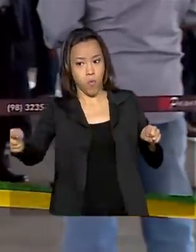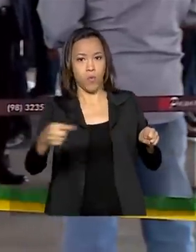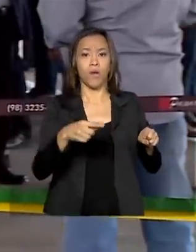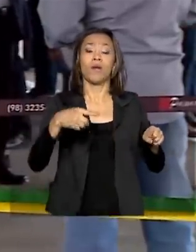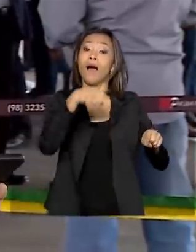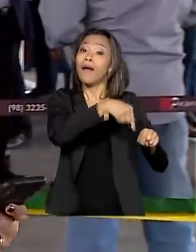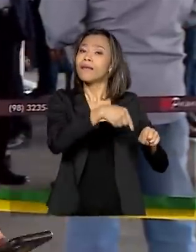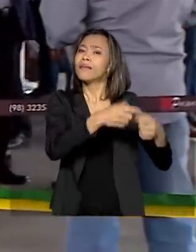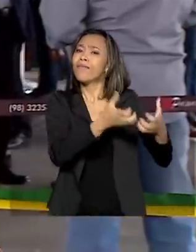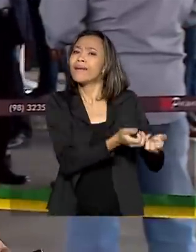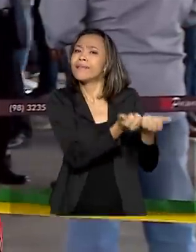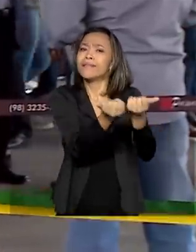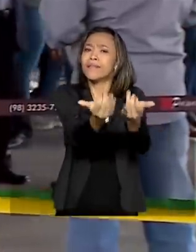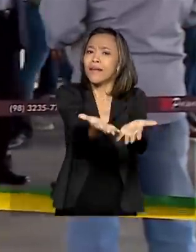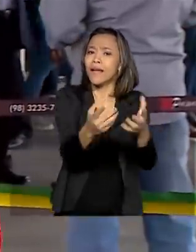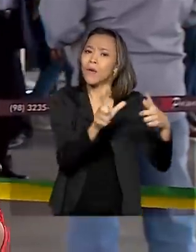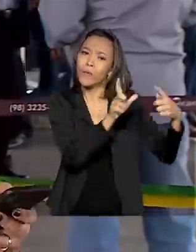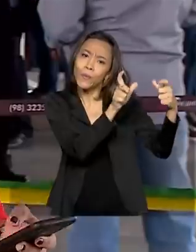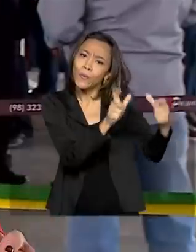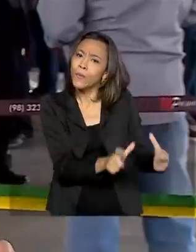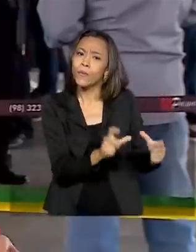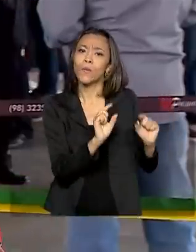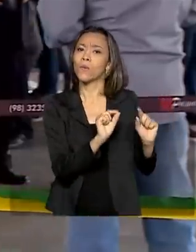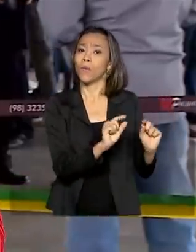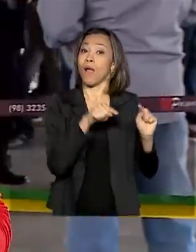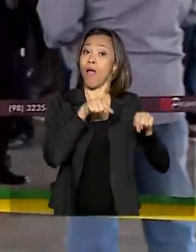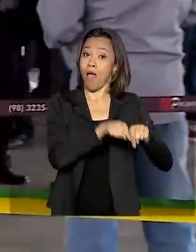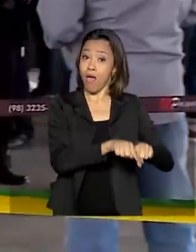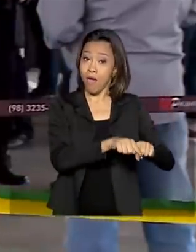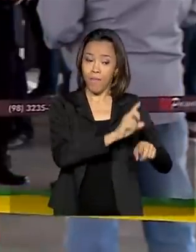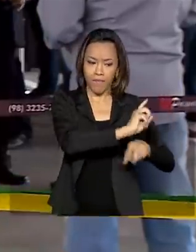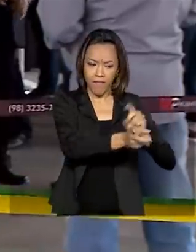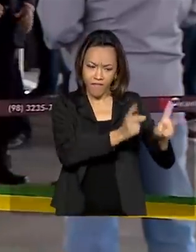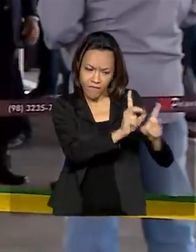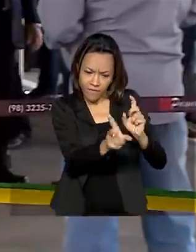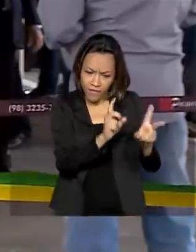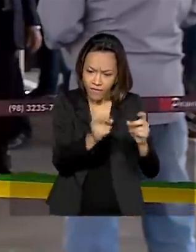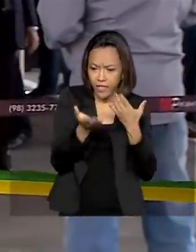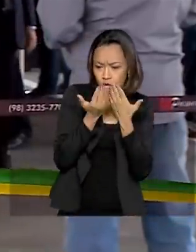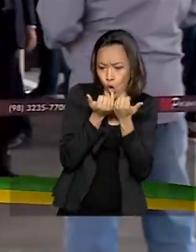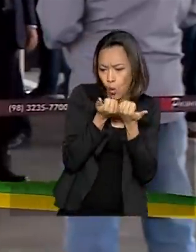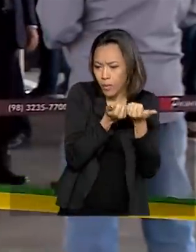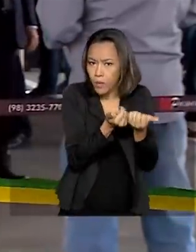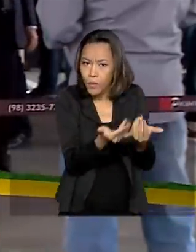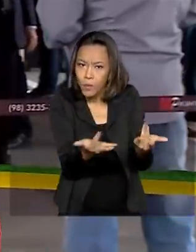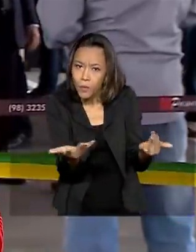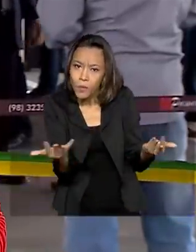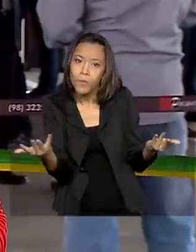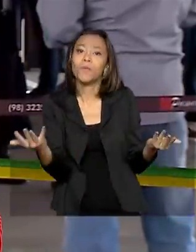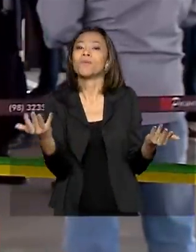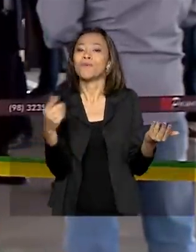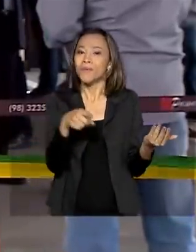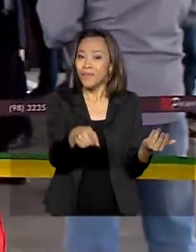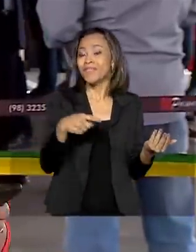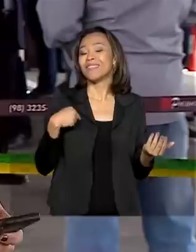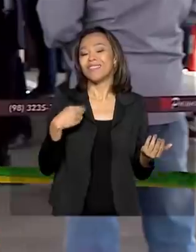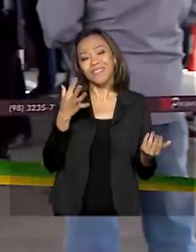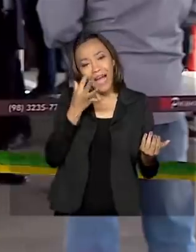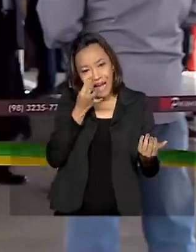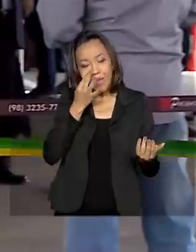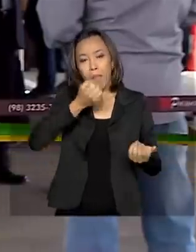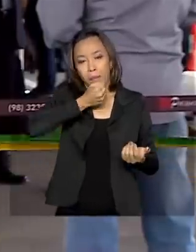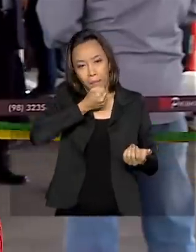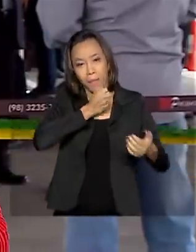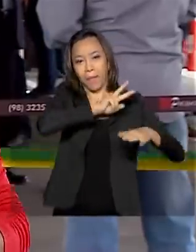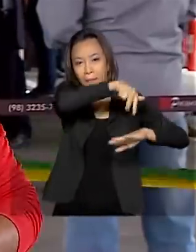comunidade um panelódromo, que é uma estrutura própria para comercialização de comidas típicas. A repórter Gabriela Noronha está em